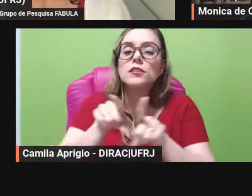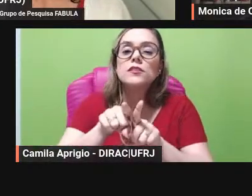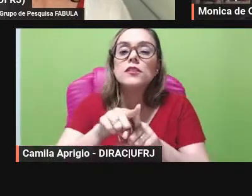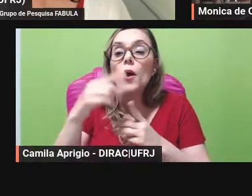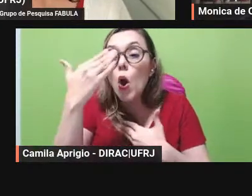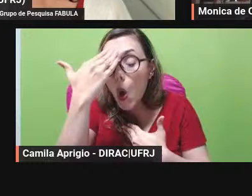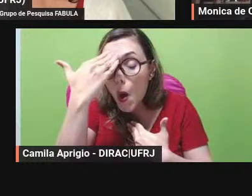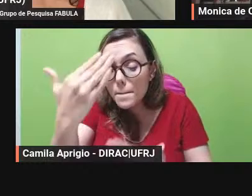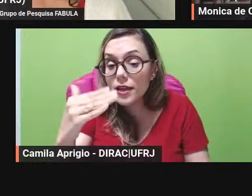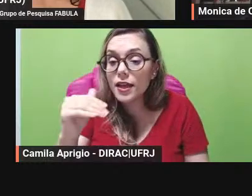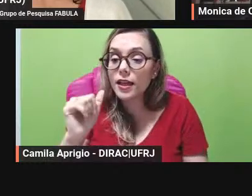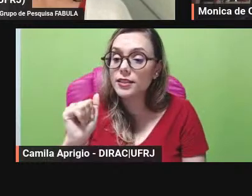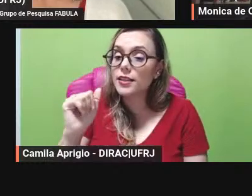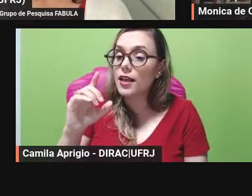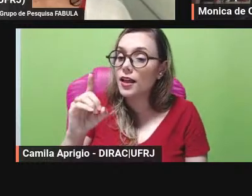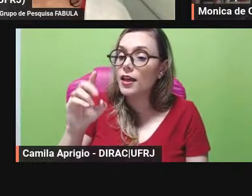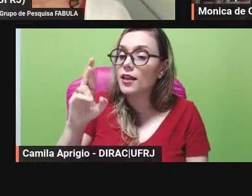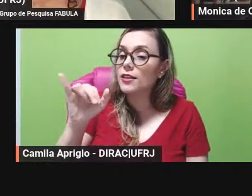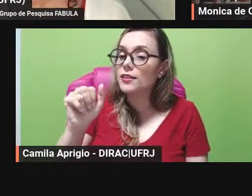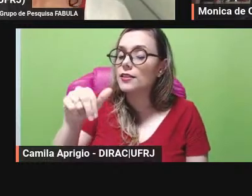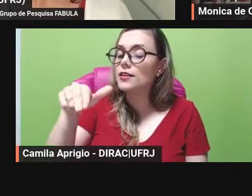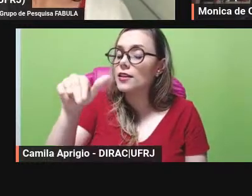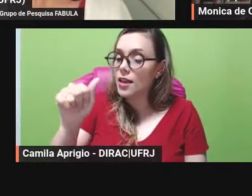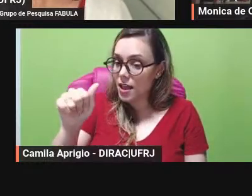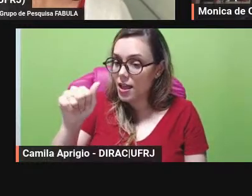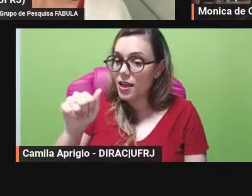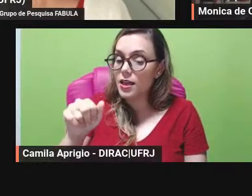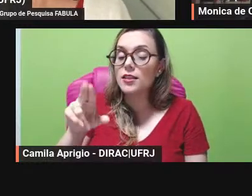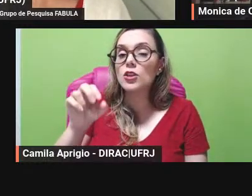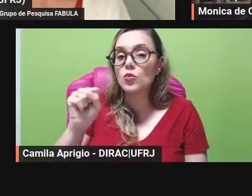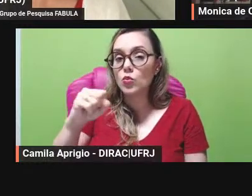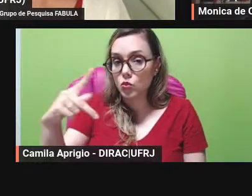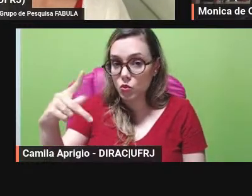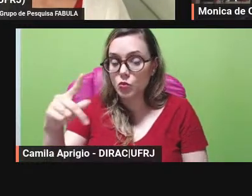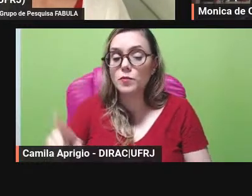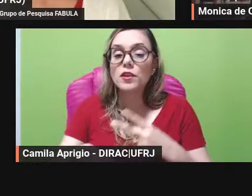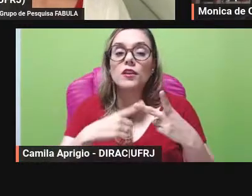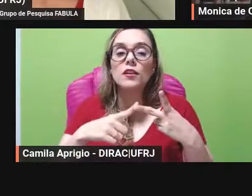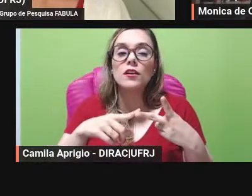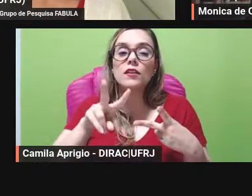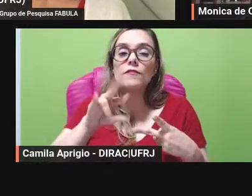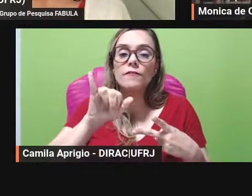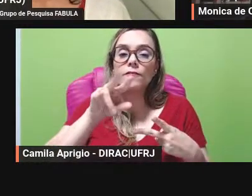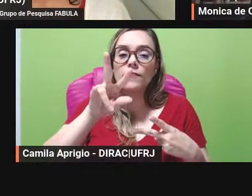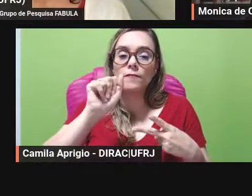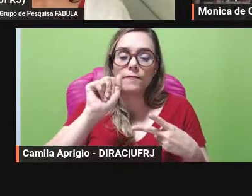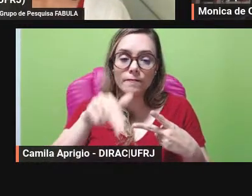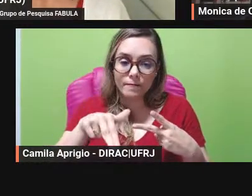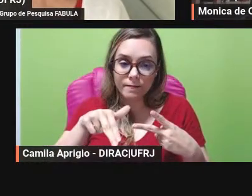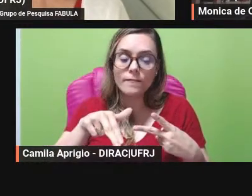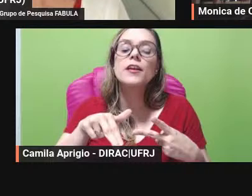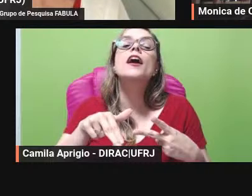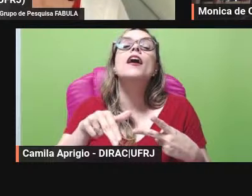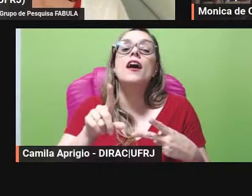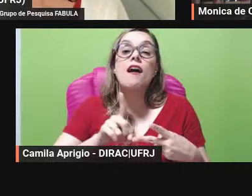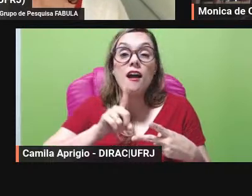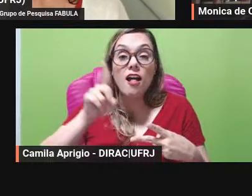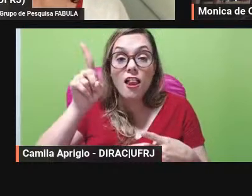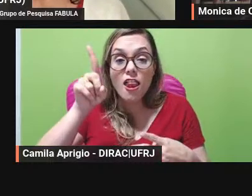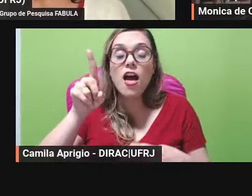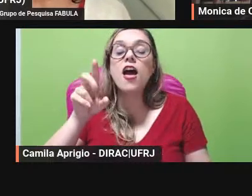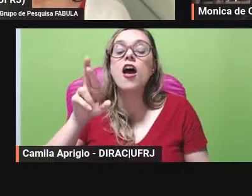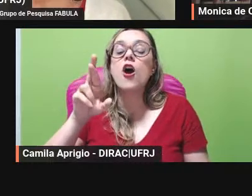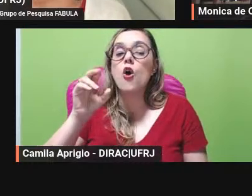da USP né uma estudiosa de Exopo também da professora Vivian Soares da Universidade Federal de Roraima e vice